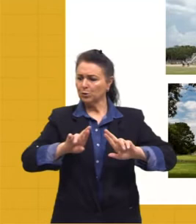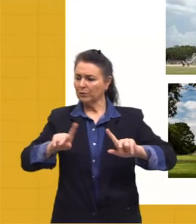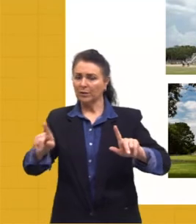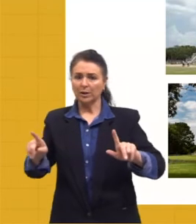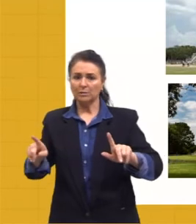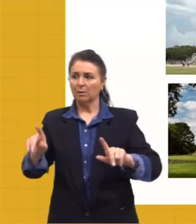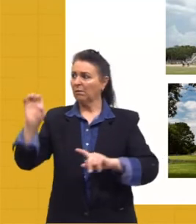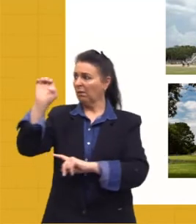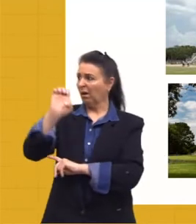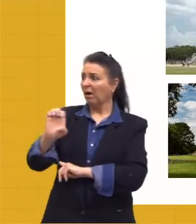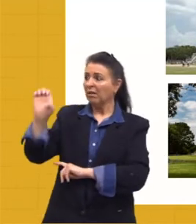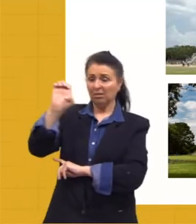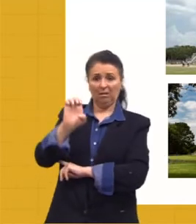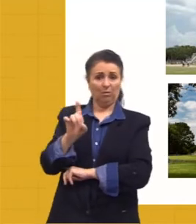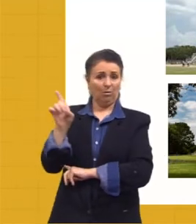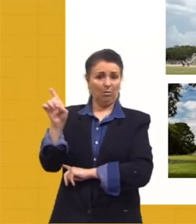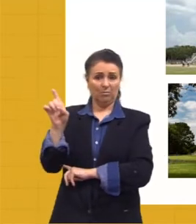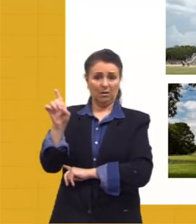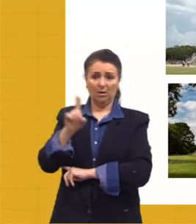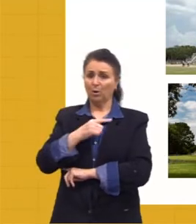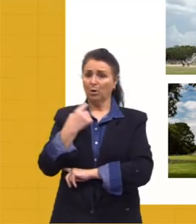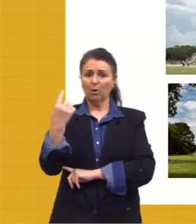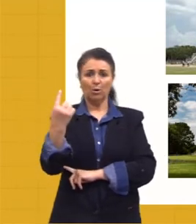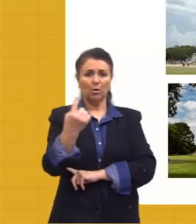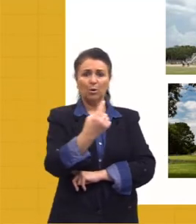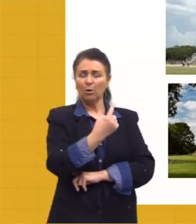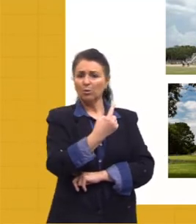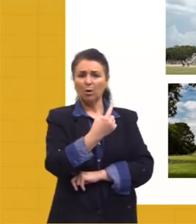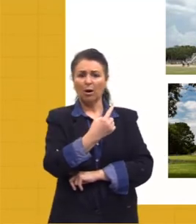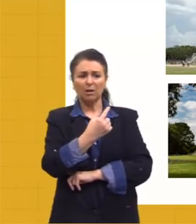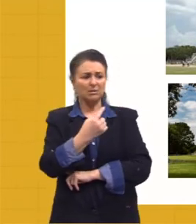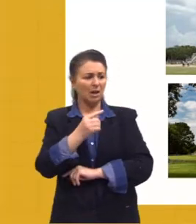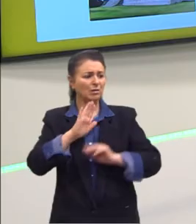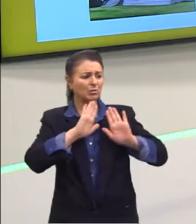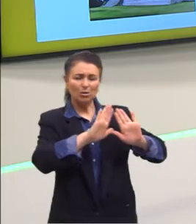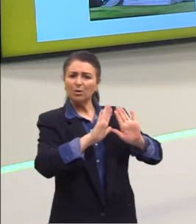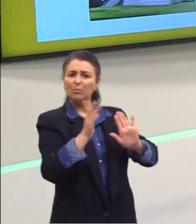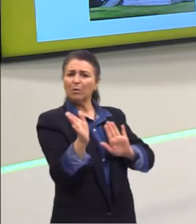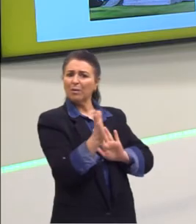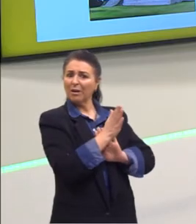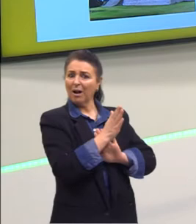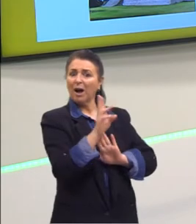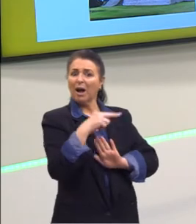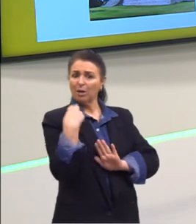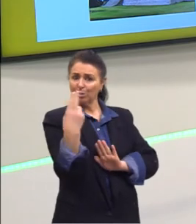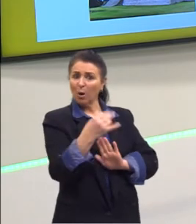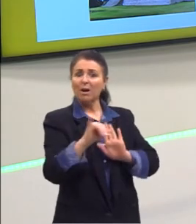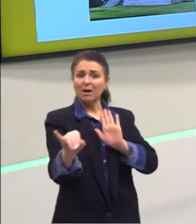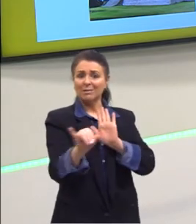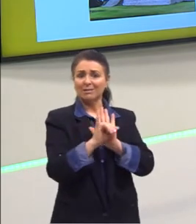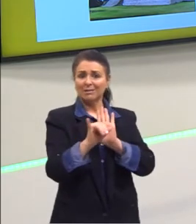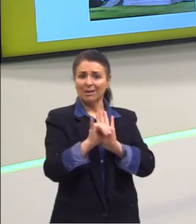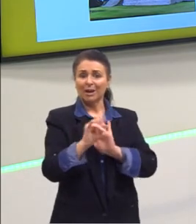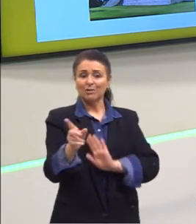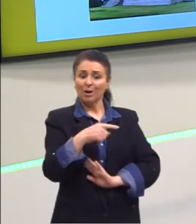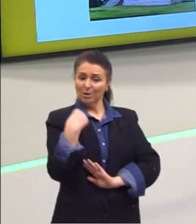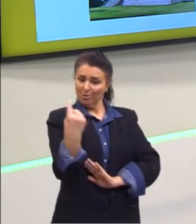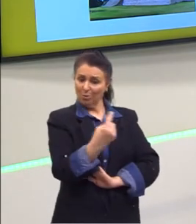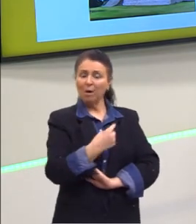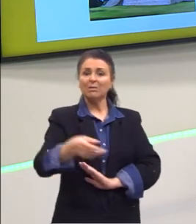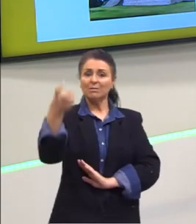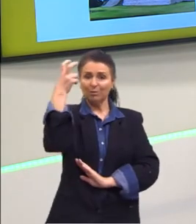europeu, nós acabamos fugindo e deixando de lado a nossa identidade, nossa cultura aqui.